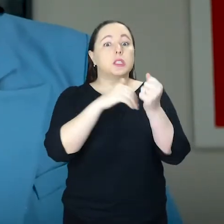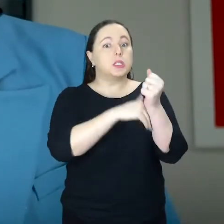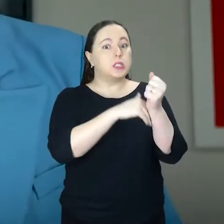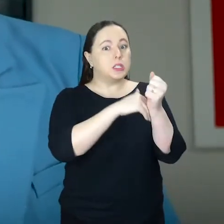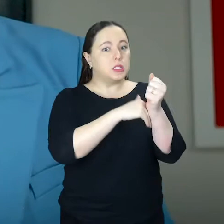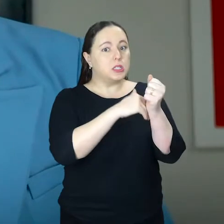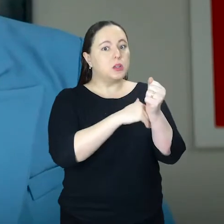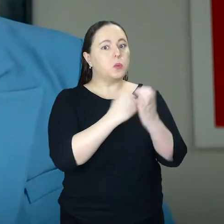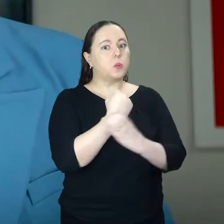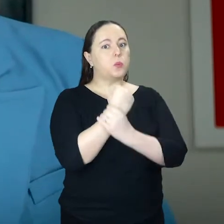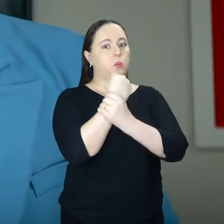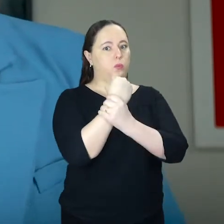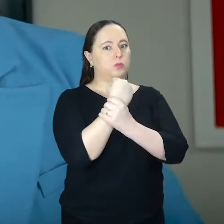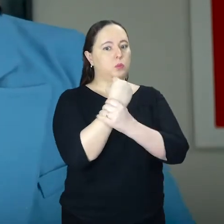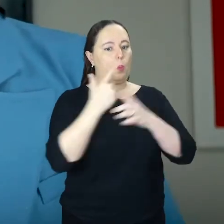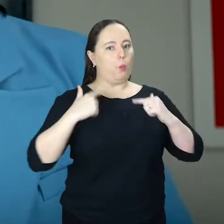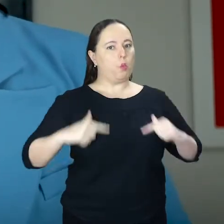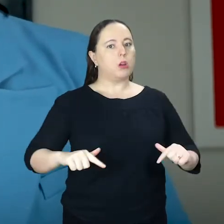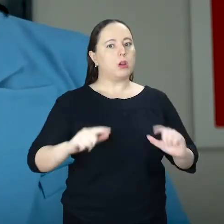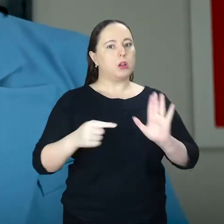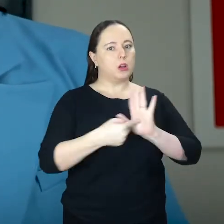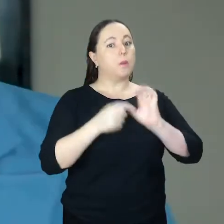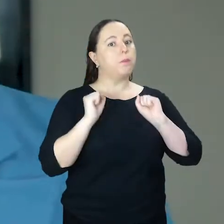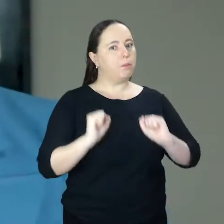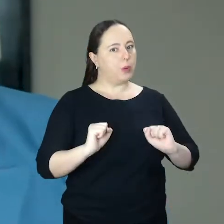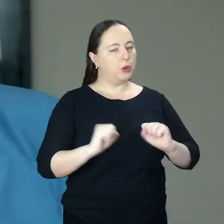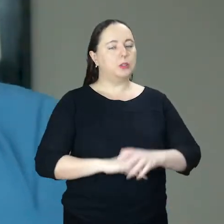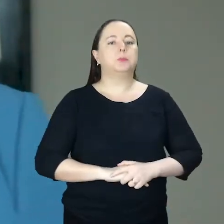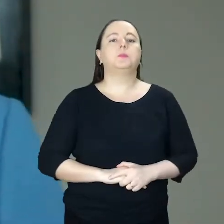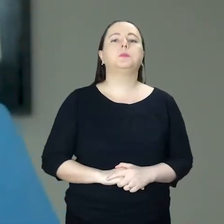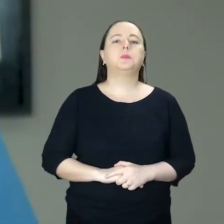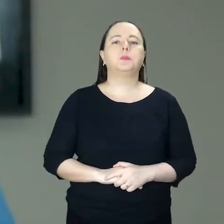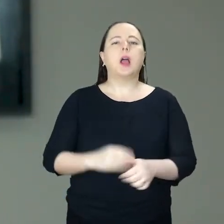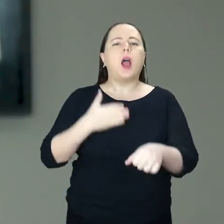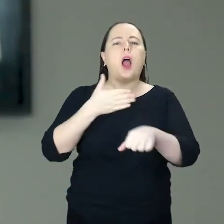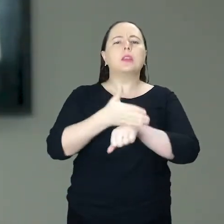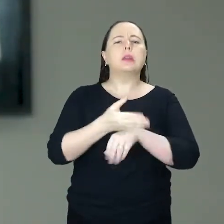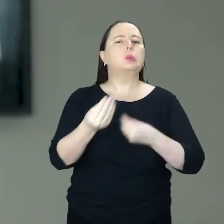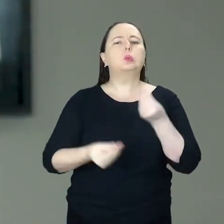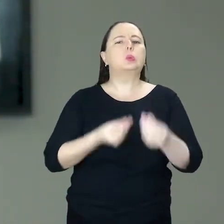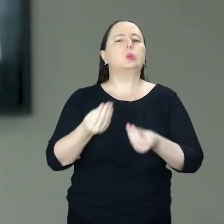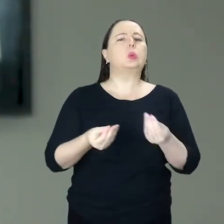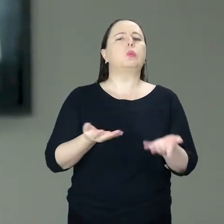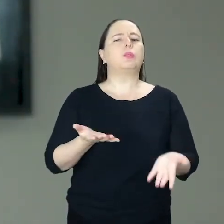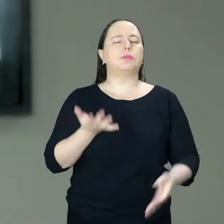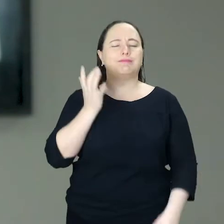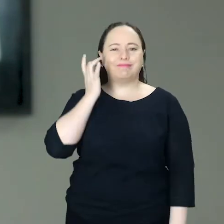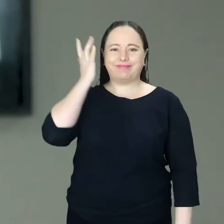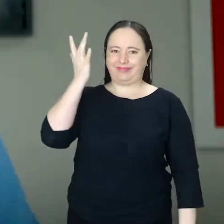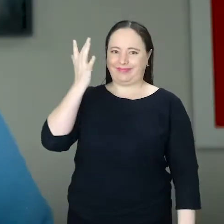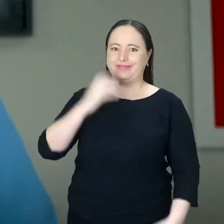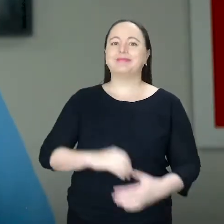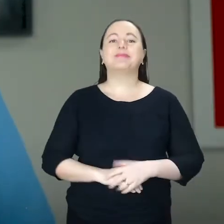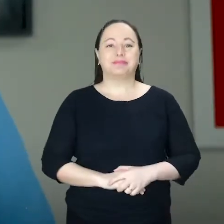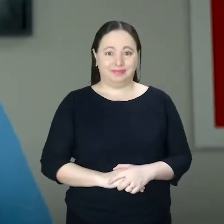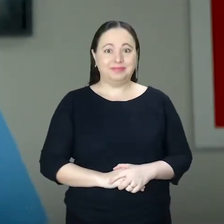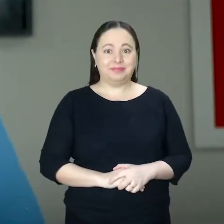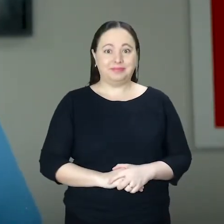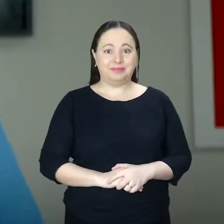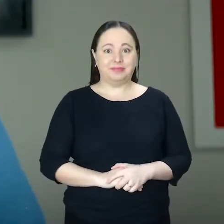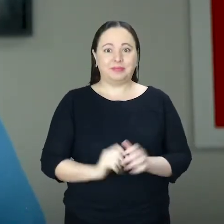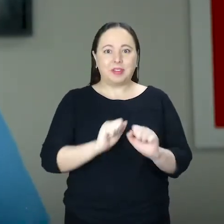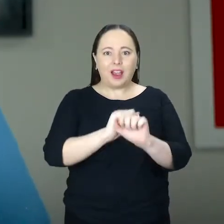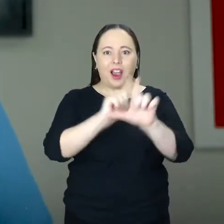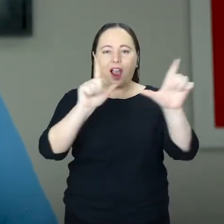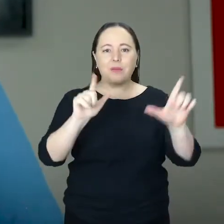garantia de anonimato sua denúncia. E para ter acesso ao serviço é muito fácil. É assim, basta